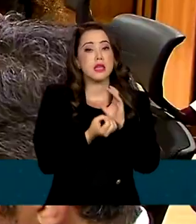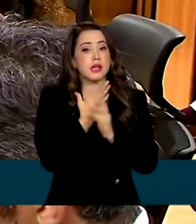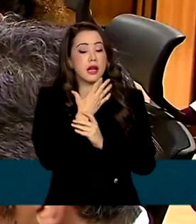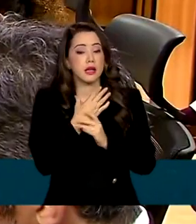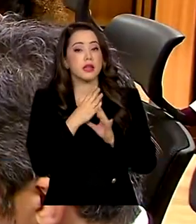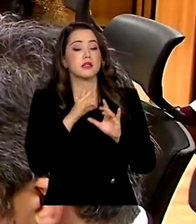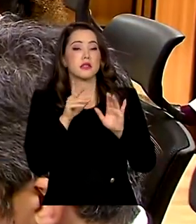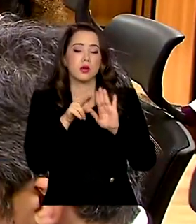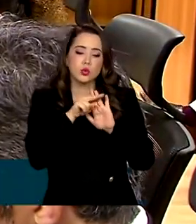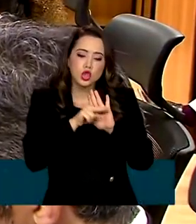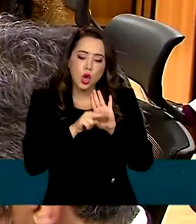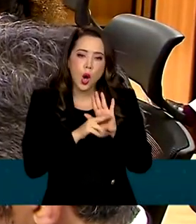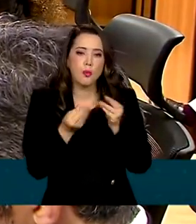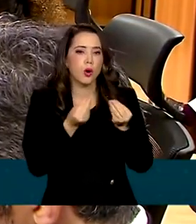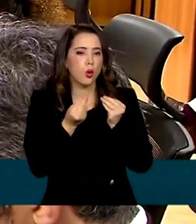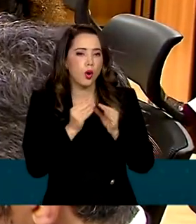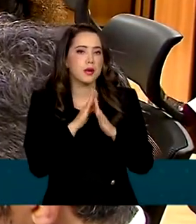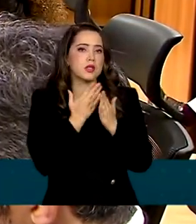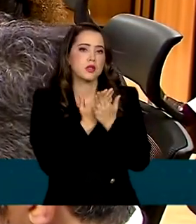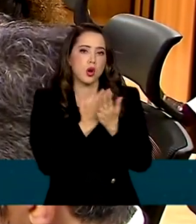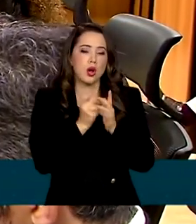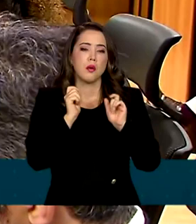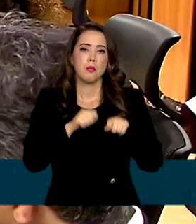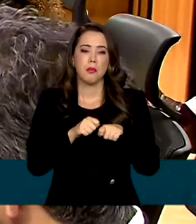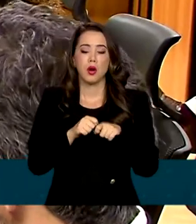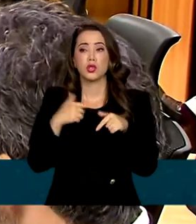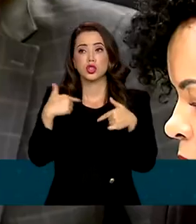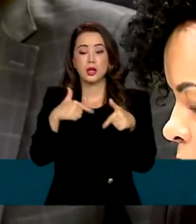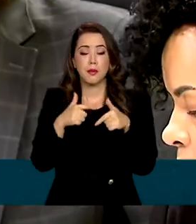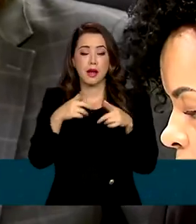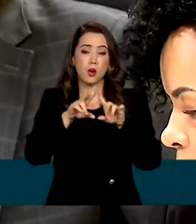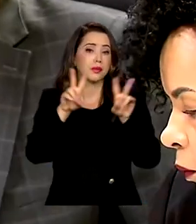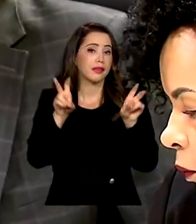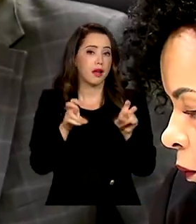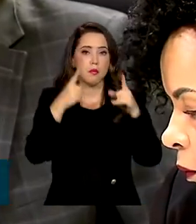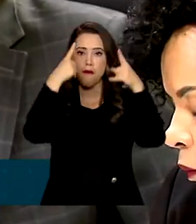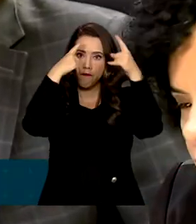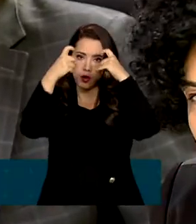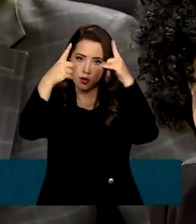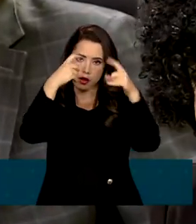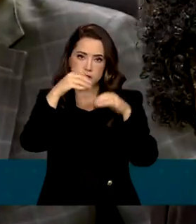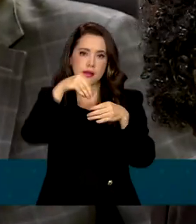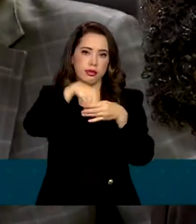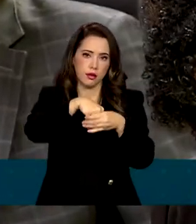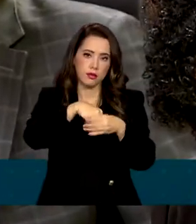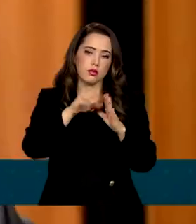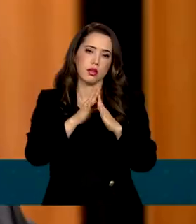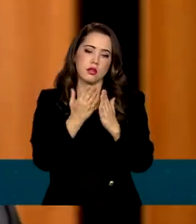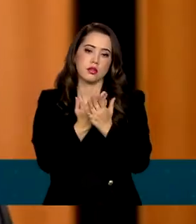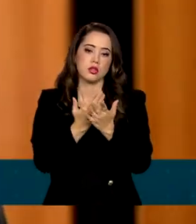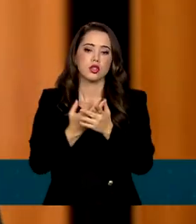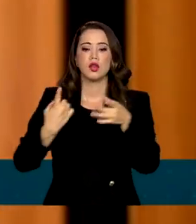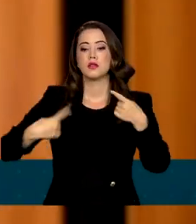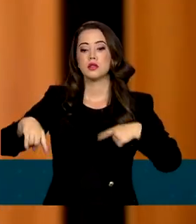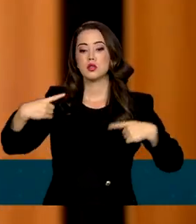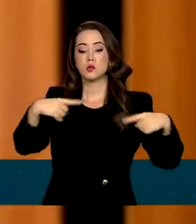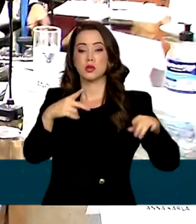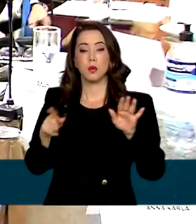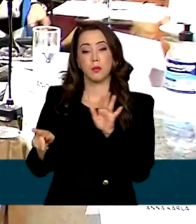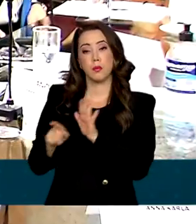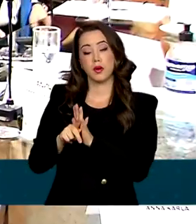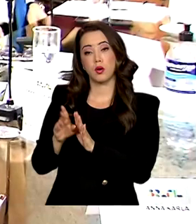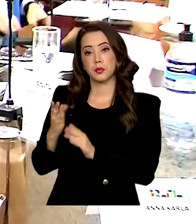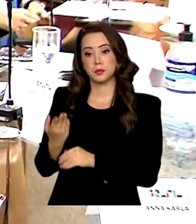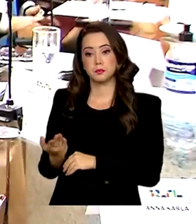e privadas saibam como lidar com a questão da violência são algumas das propostas a serem debatidas pelo grupo de trabalho. Os